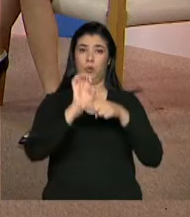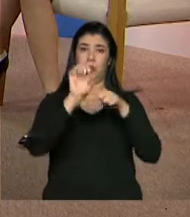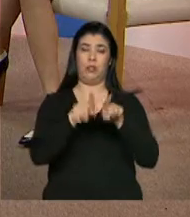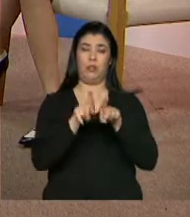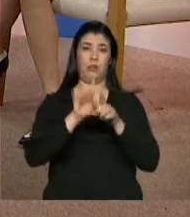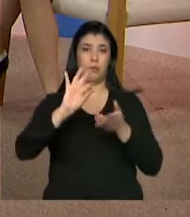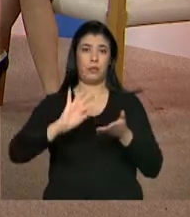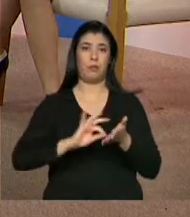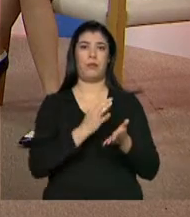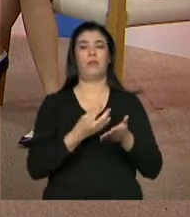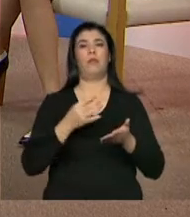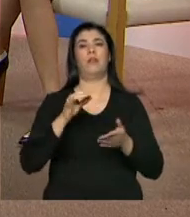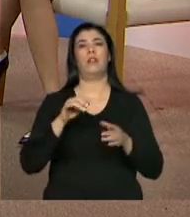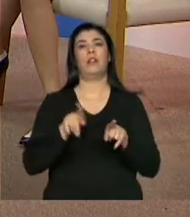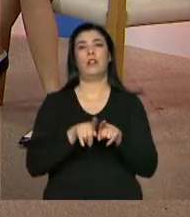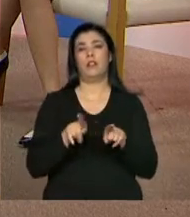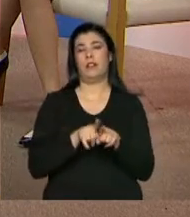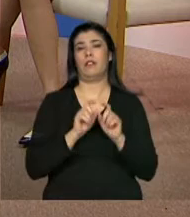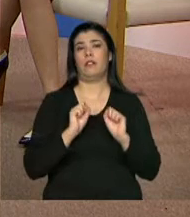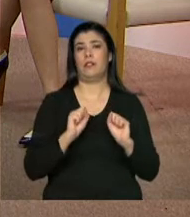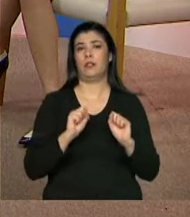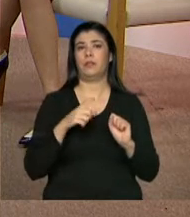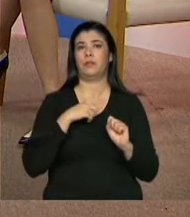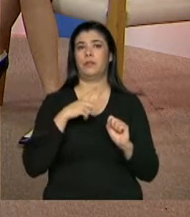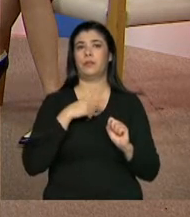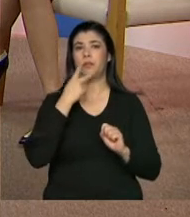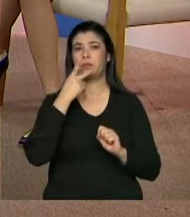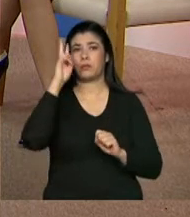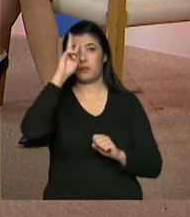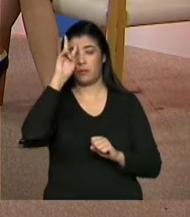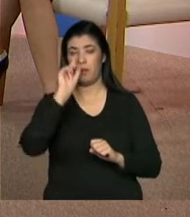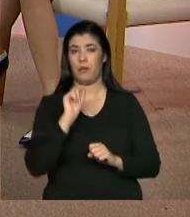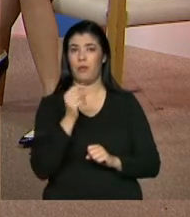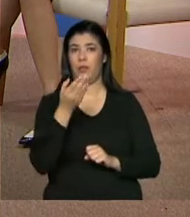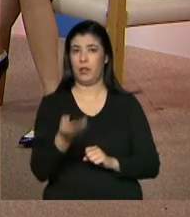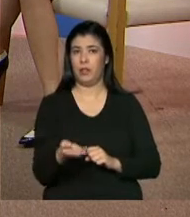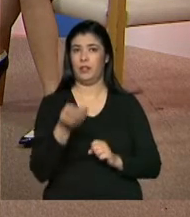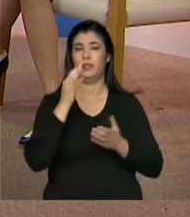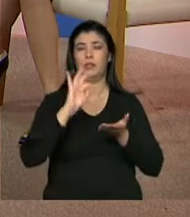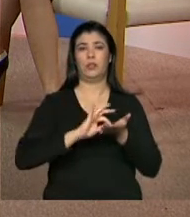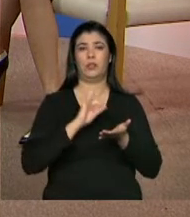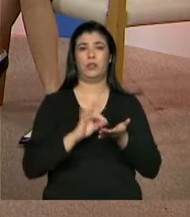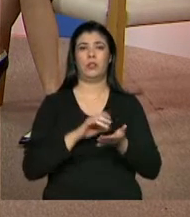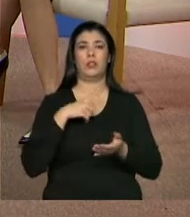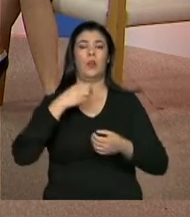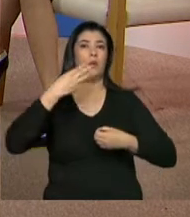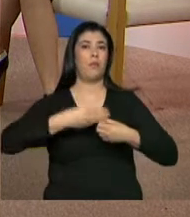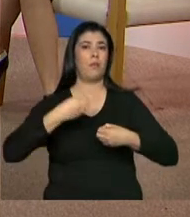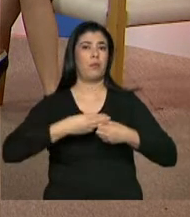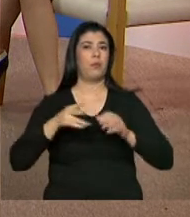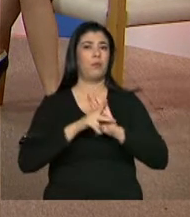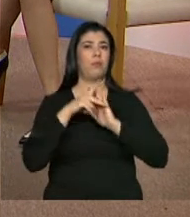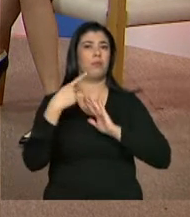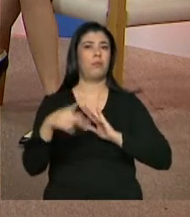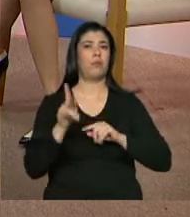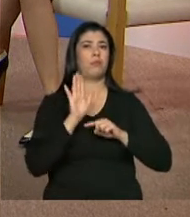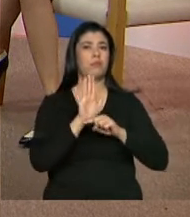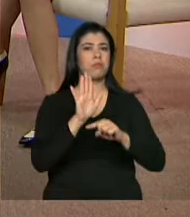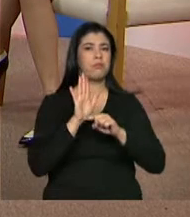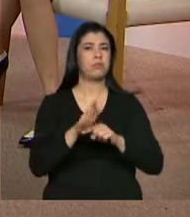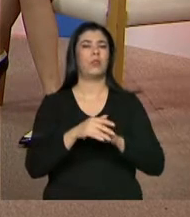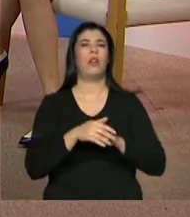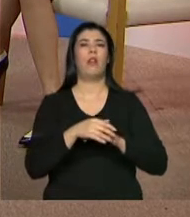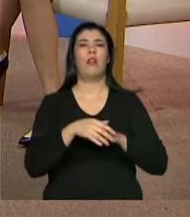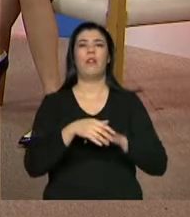Cadastro. Porque, como a gente começou a falar, lembrando que o Cadastro é mantido pelo município, que é quem faz efetivamente entrevista à